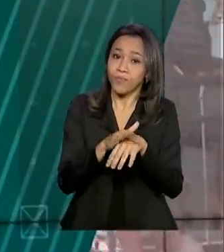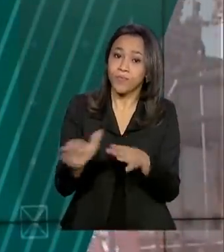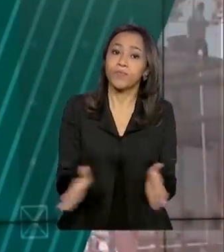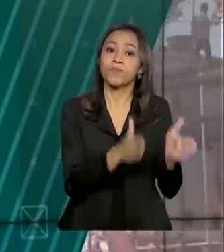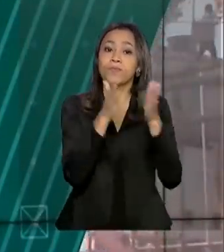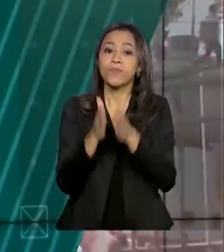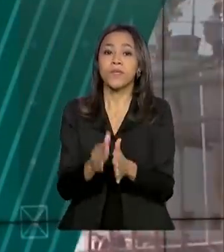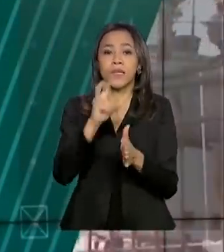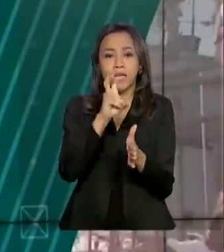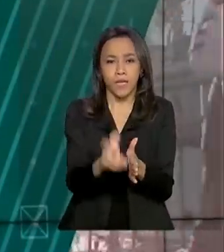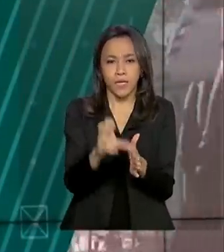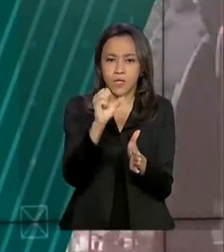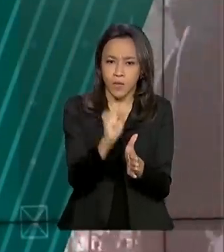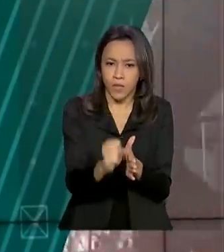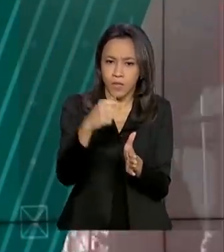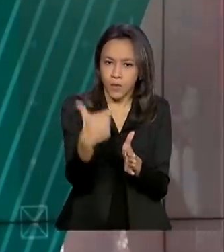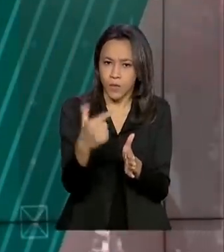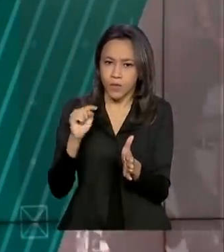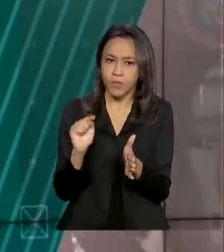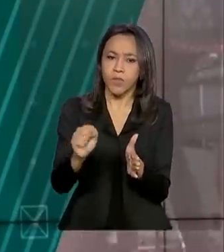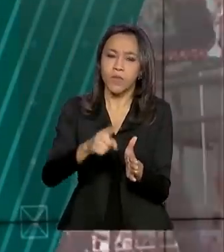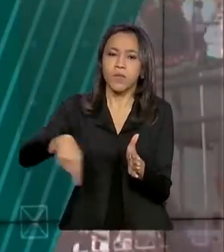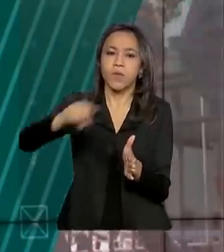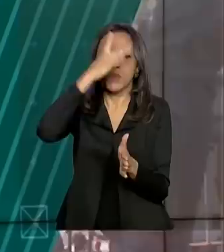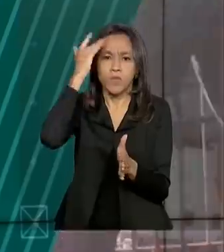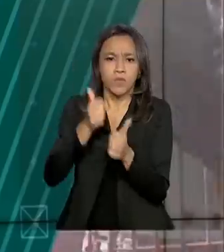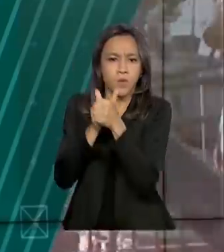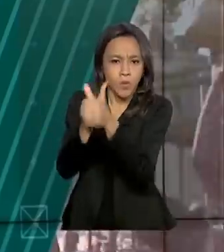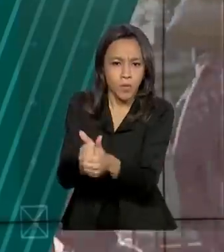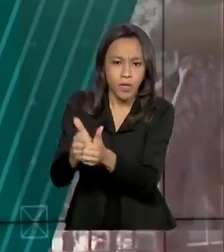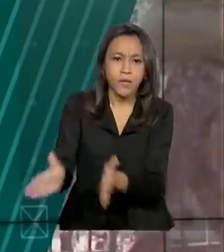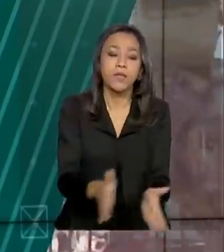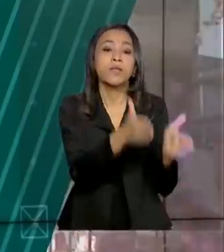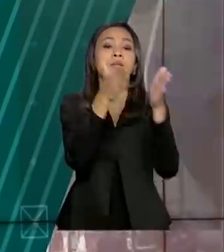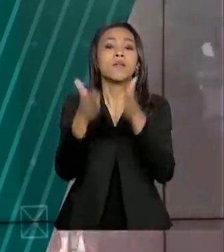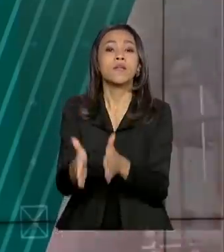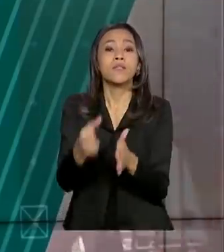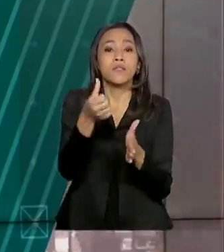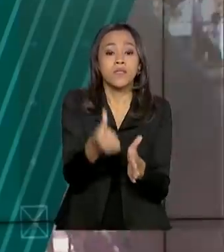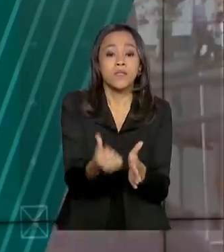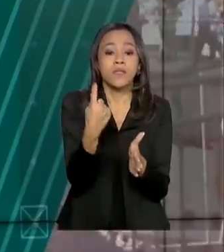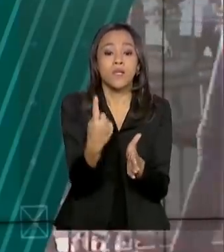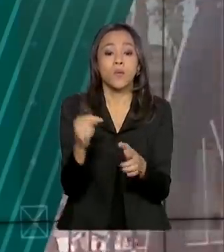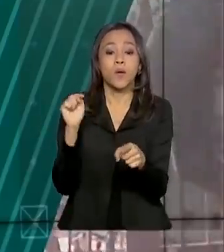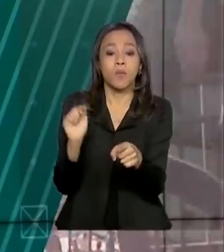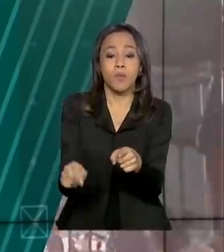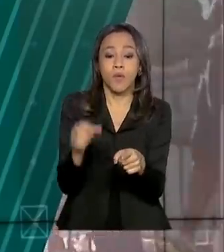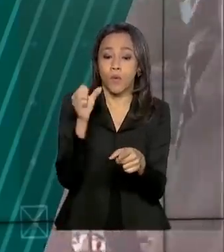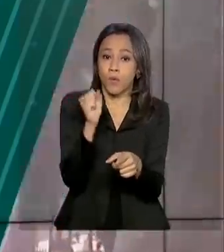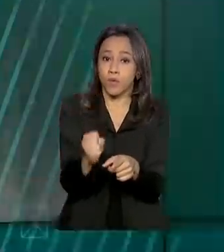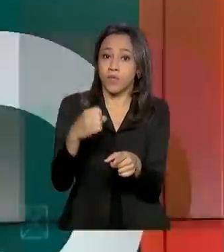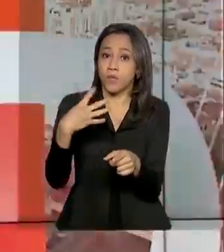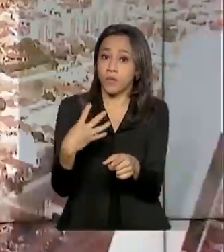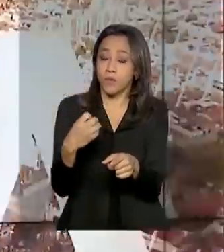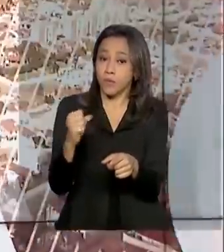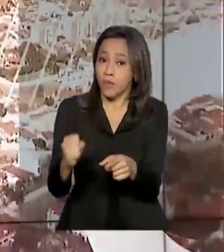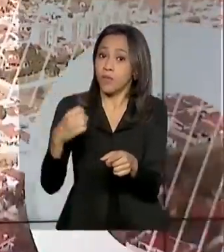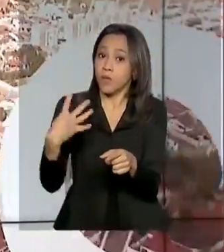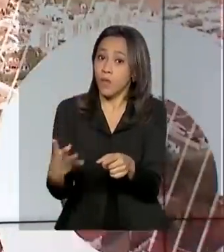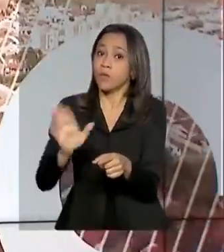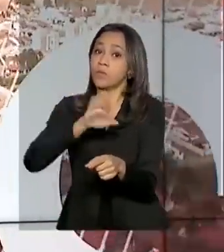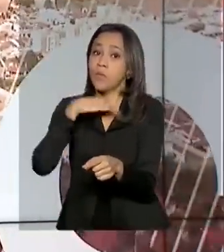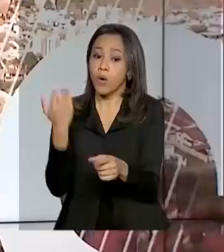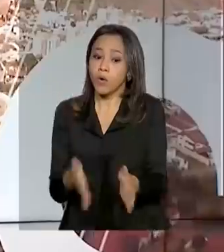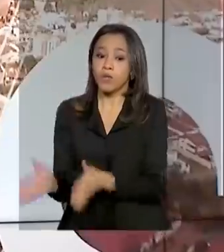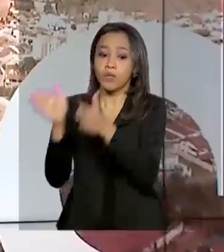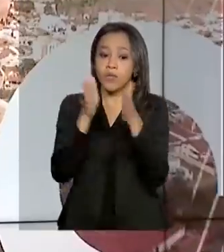582 mil pessoas em acompanhamento. 61 mil 884 mortes. Mais